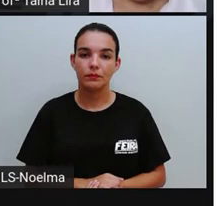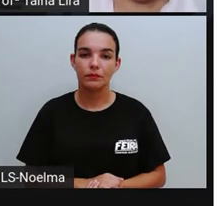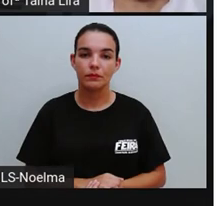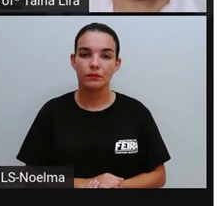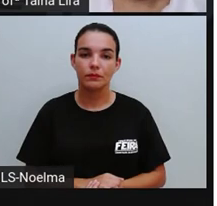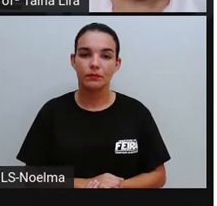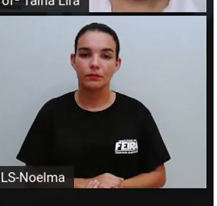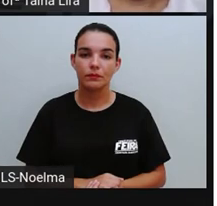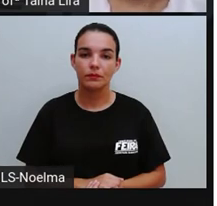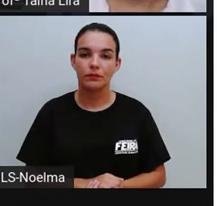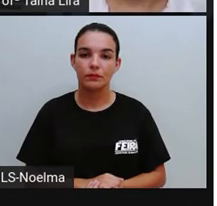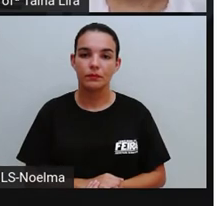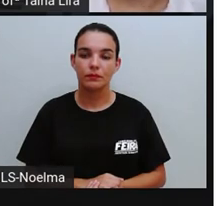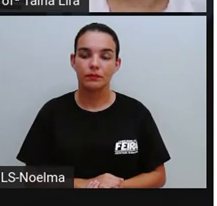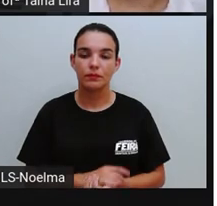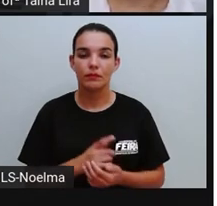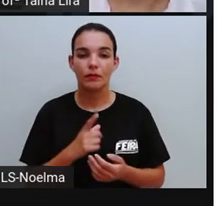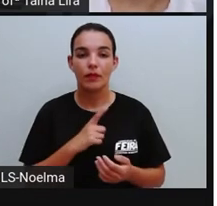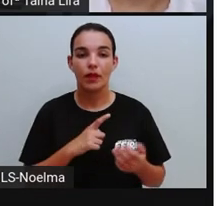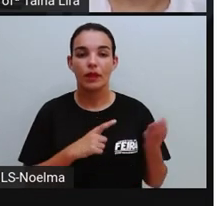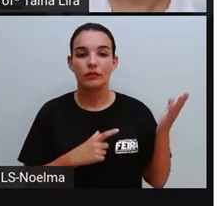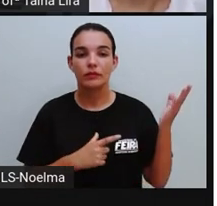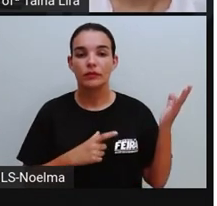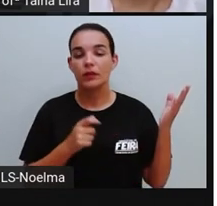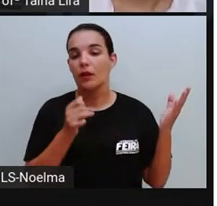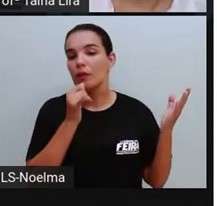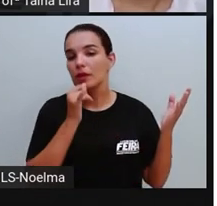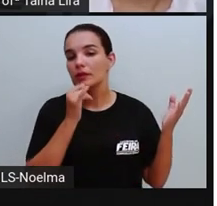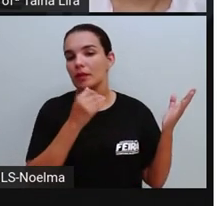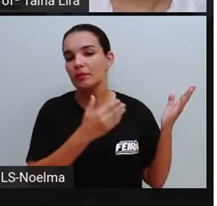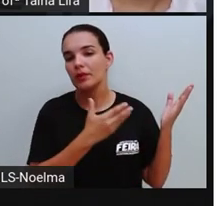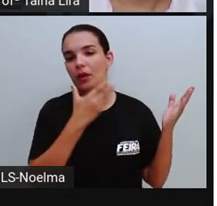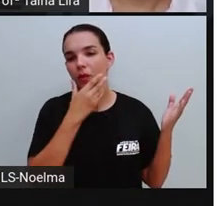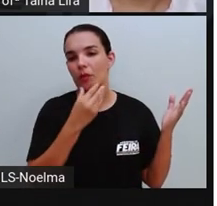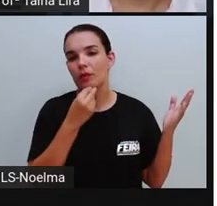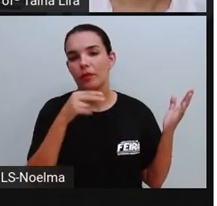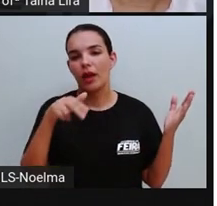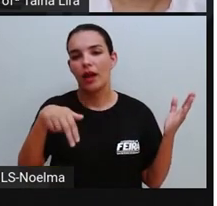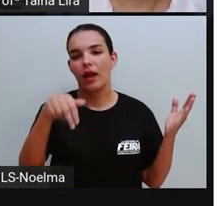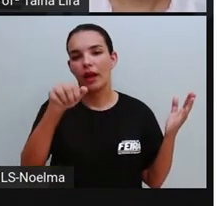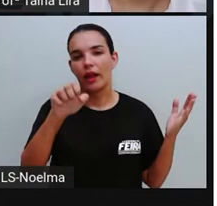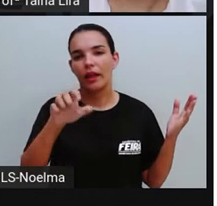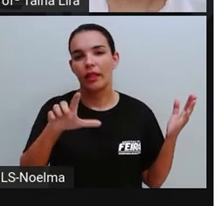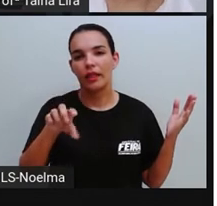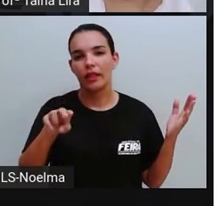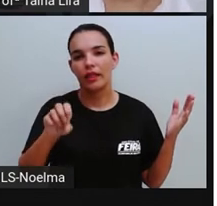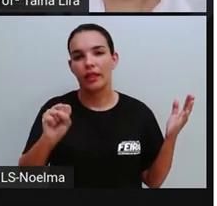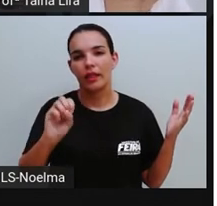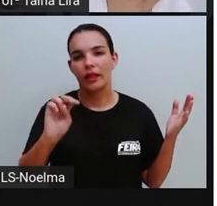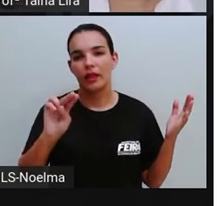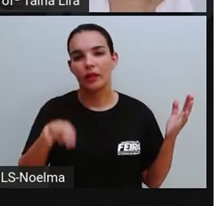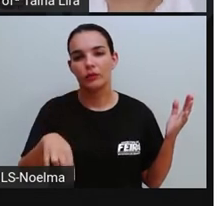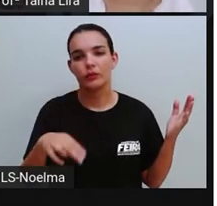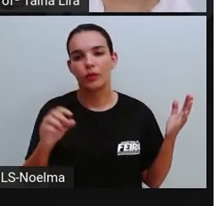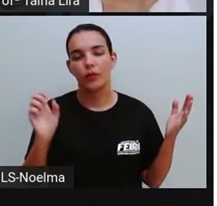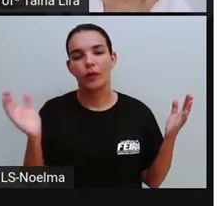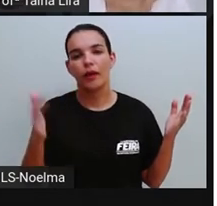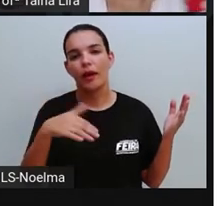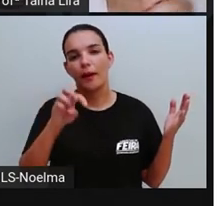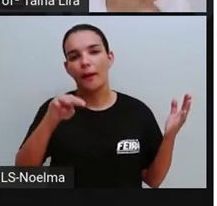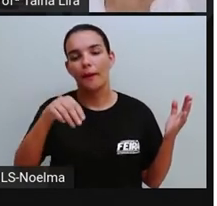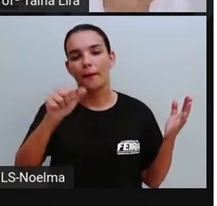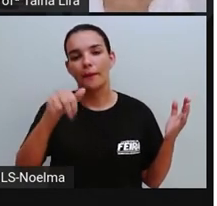Aqui a gente tem até um exemplo, Nelson Mandela. Uma lição de vida. é a biografia